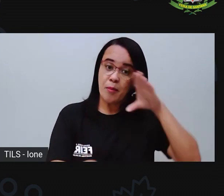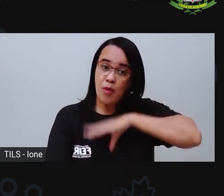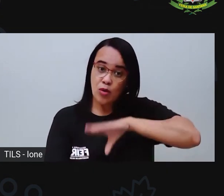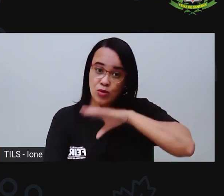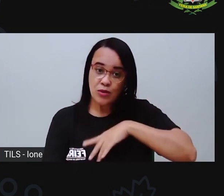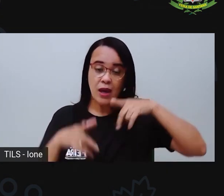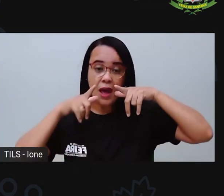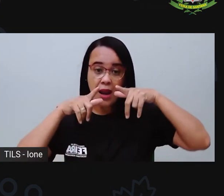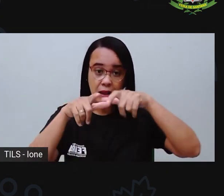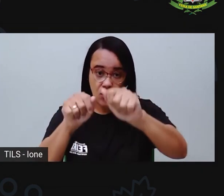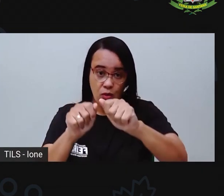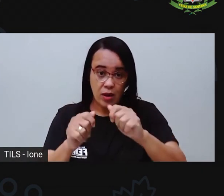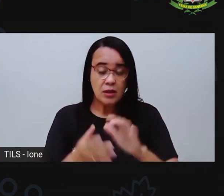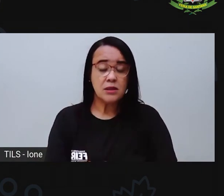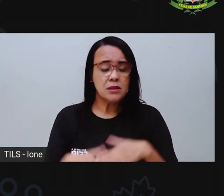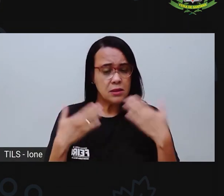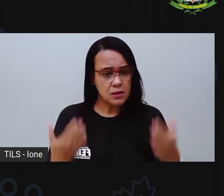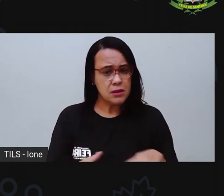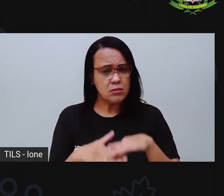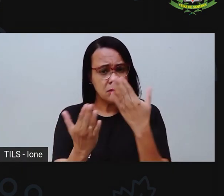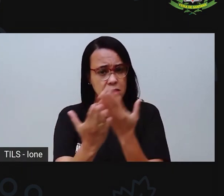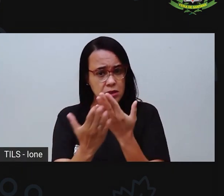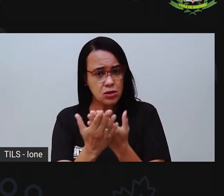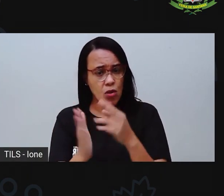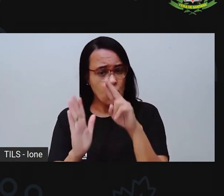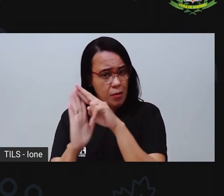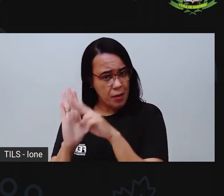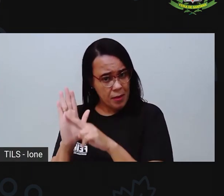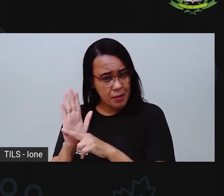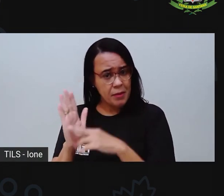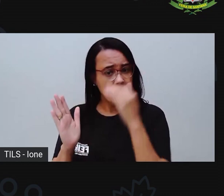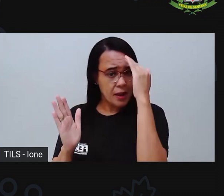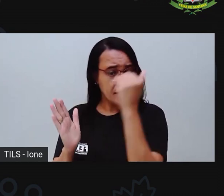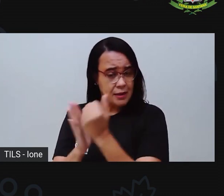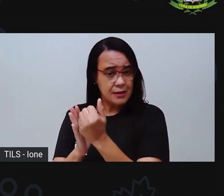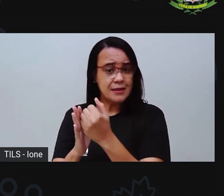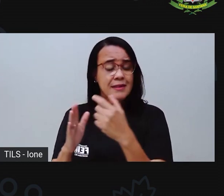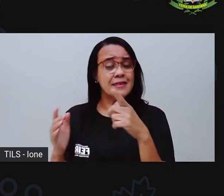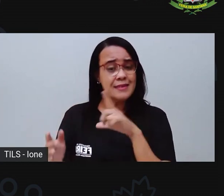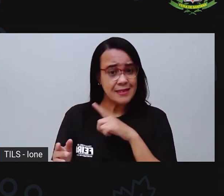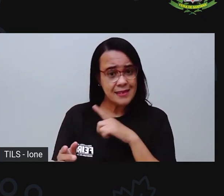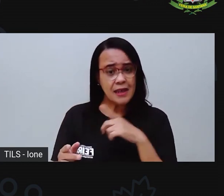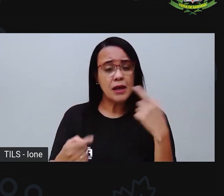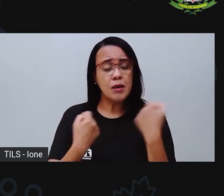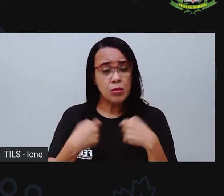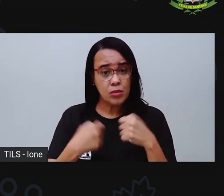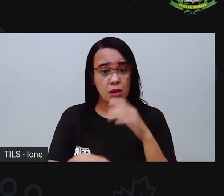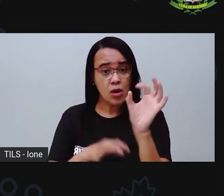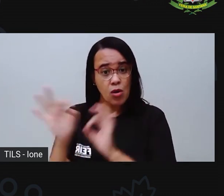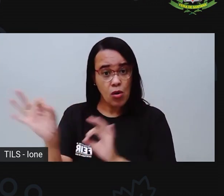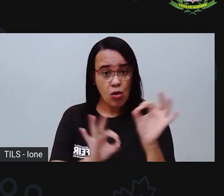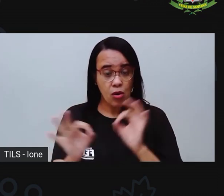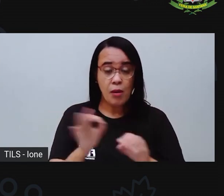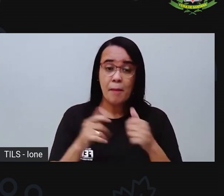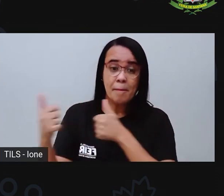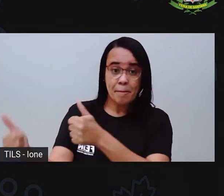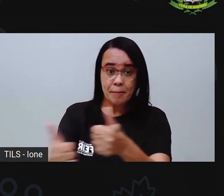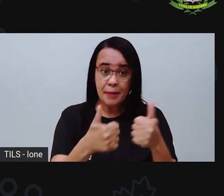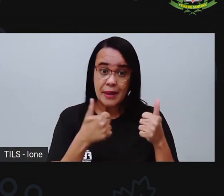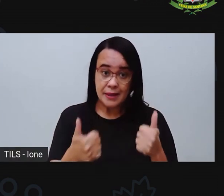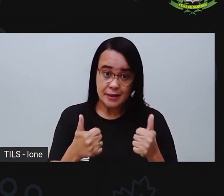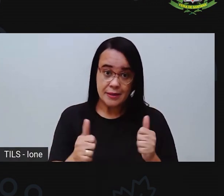gente tem tantas rotinas, né? Pra que tudo funcione bem, né? E cada pessoa lá na escola, os alunos têm que cumprir os seus